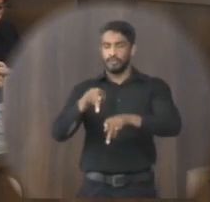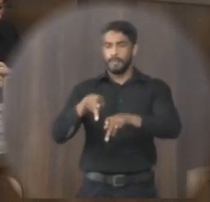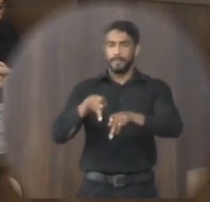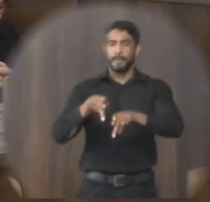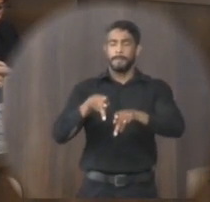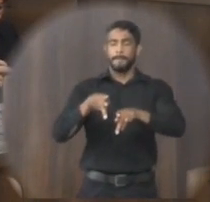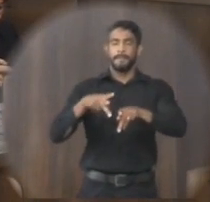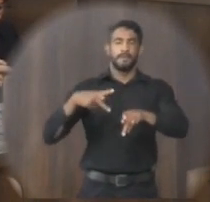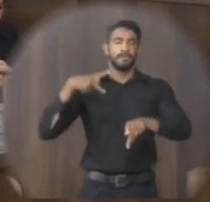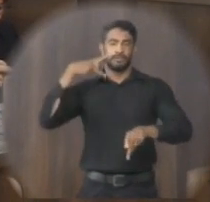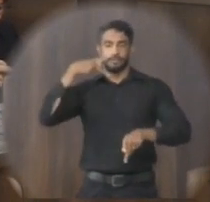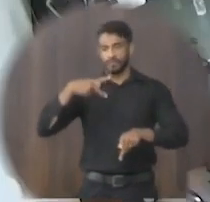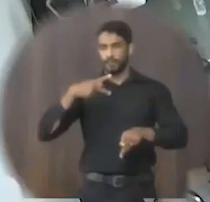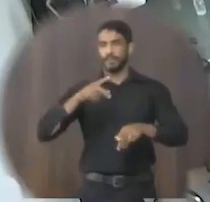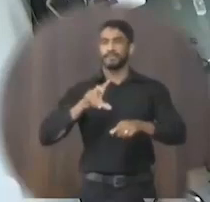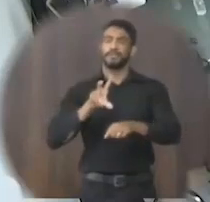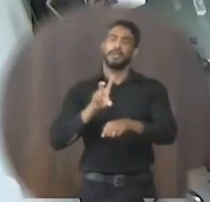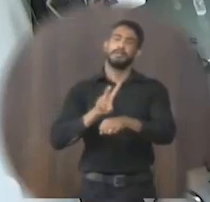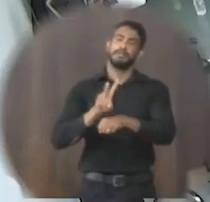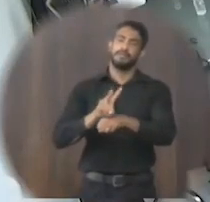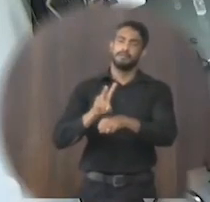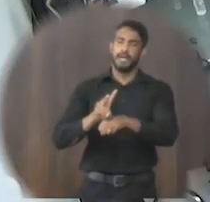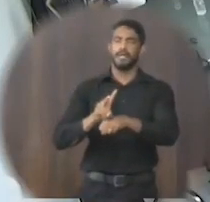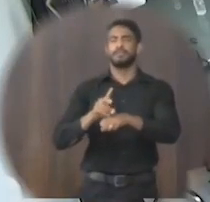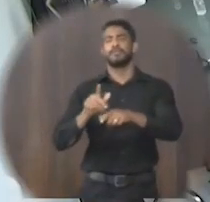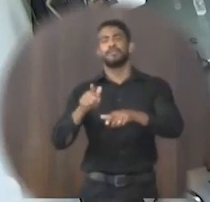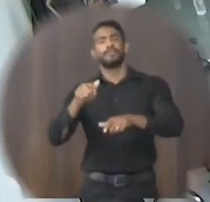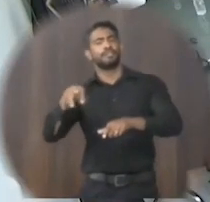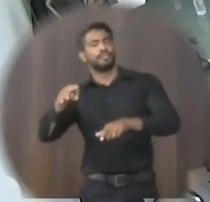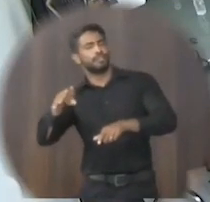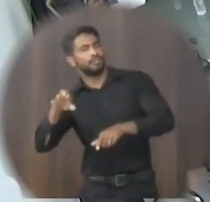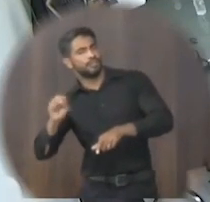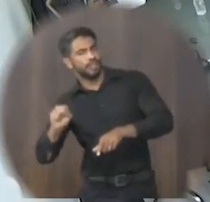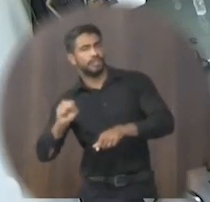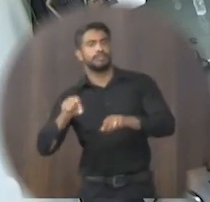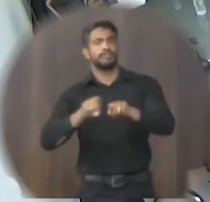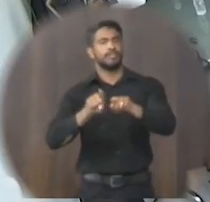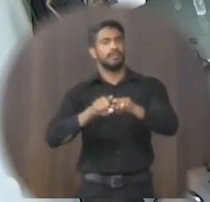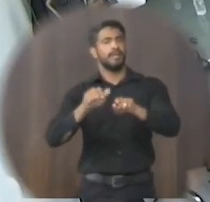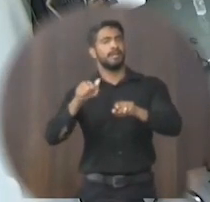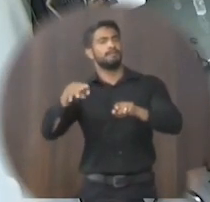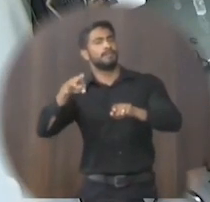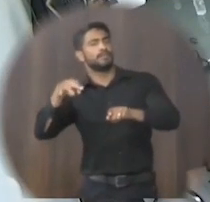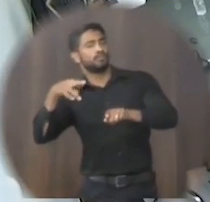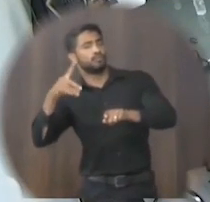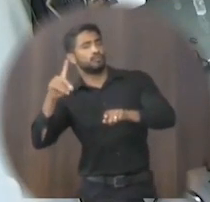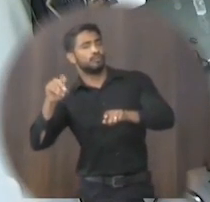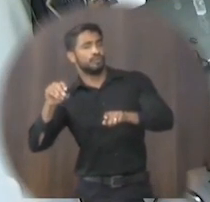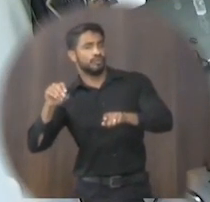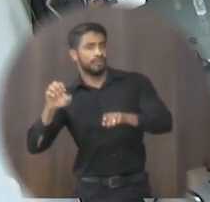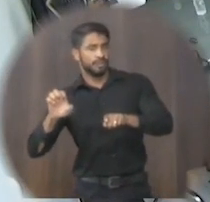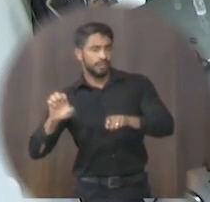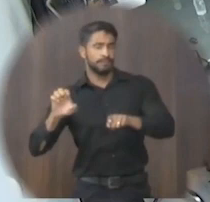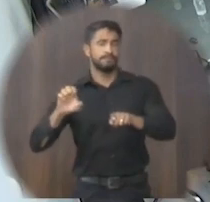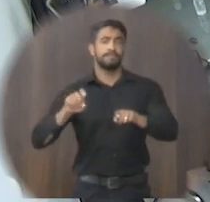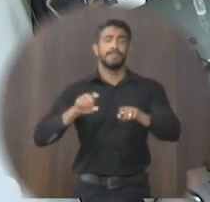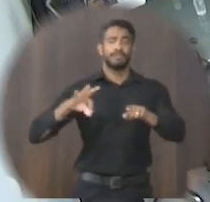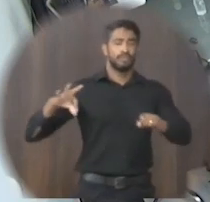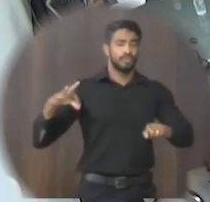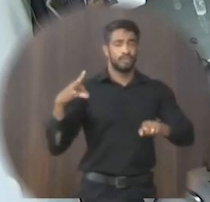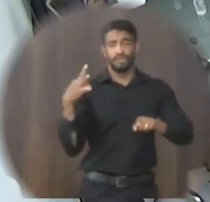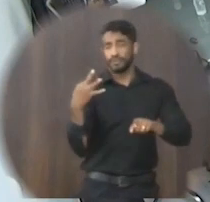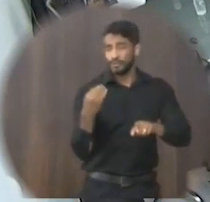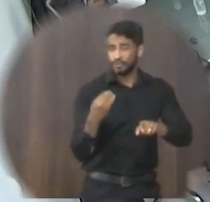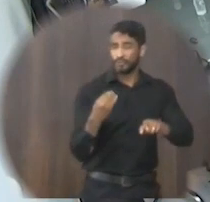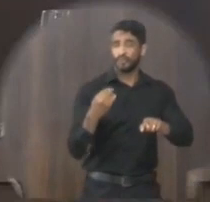pelo equidade de gêneros, bem como acerca de amplitude de divulgação que devem ter todas as